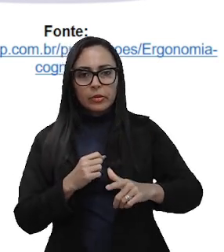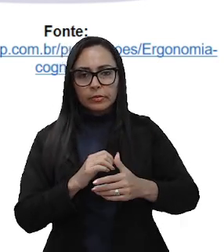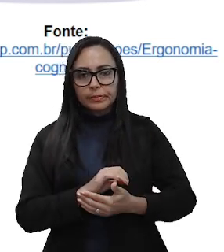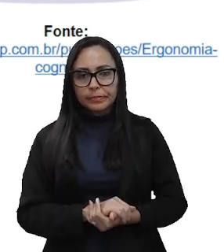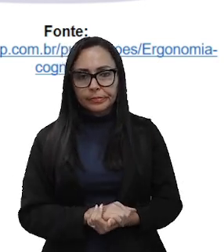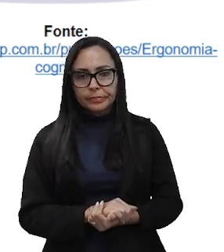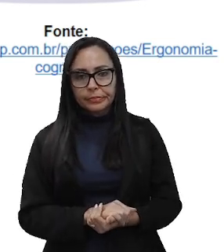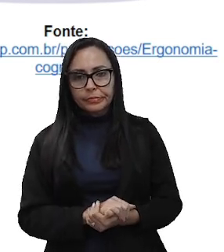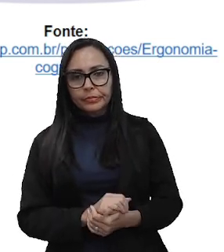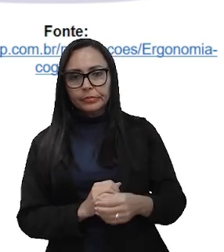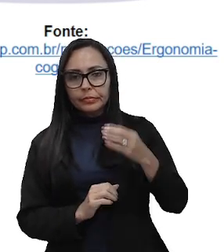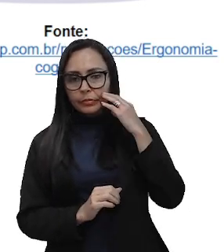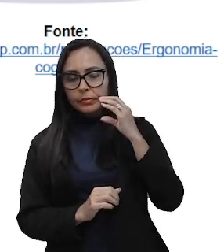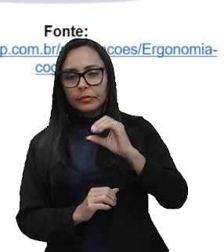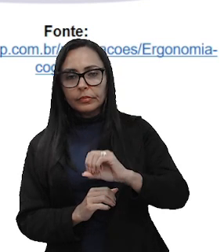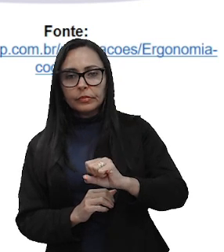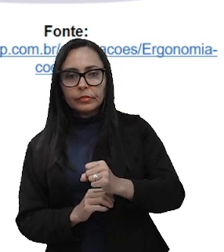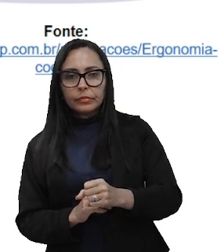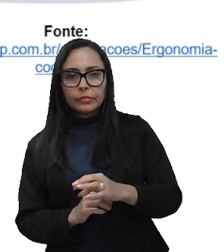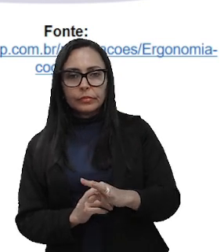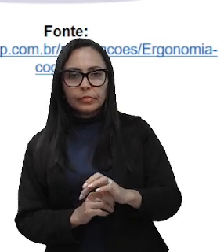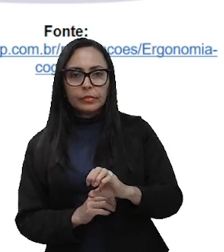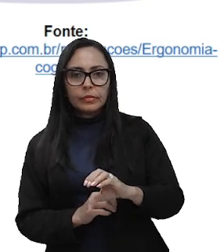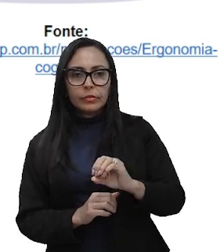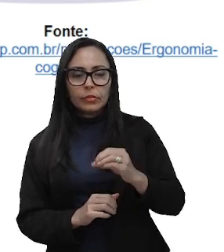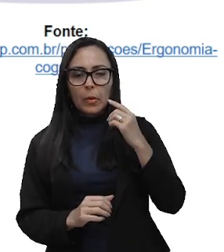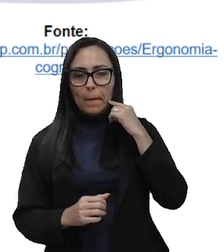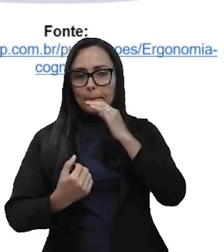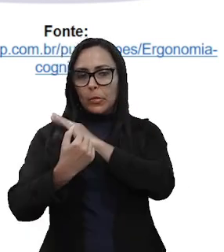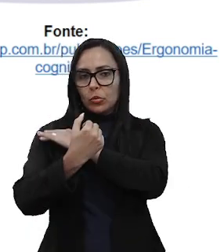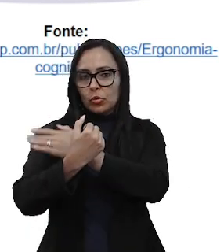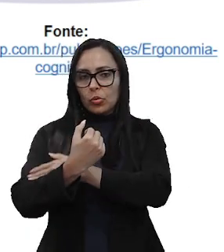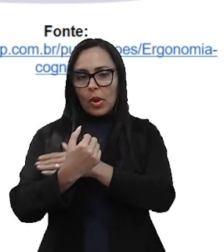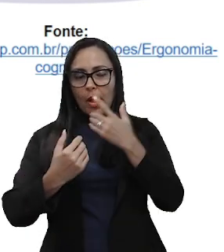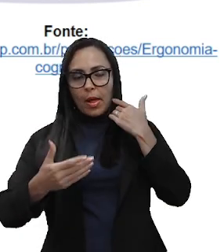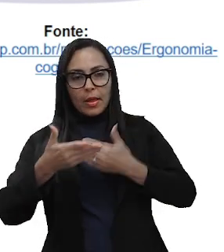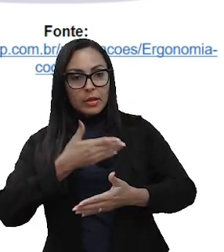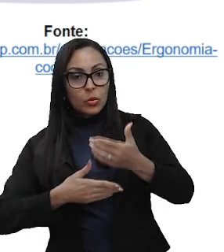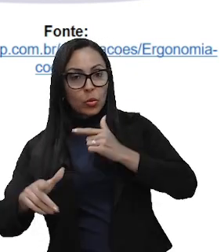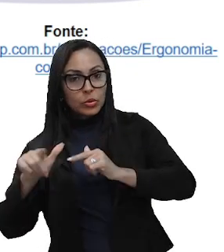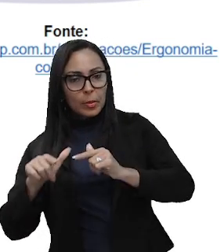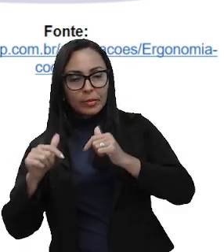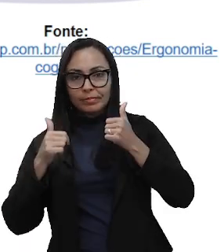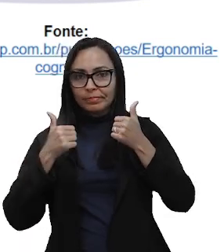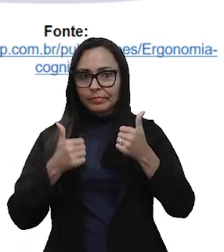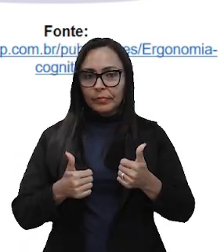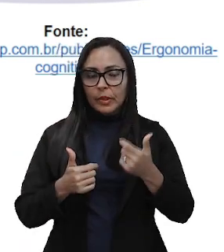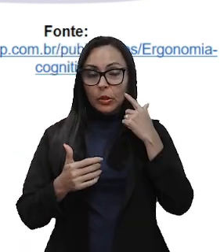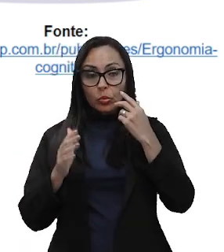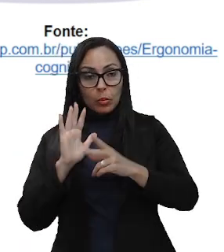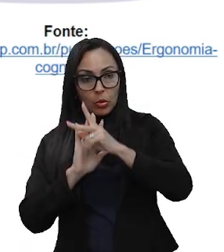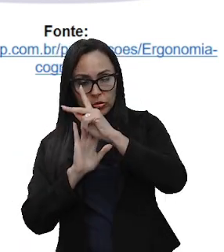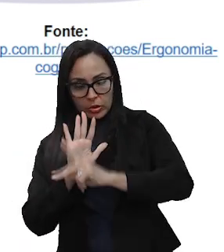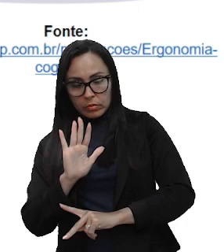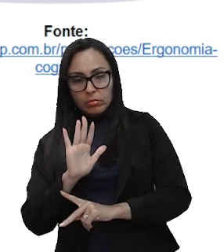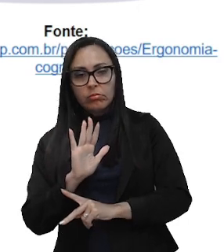distúrbio osteomuscular relacionado ao trabalho, certo? Então, num projeto